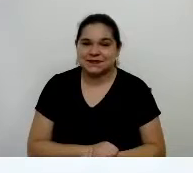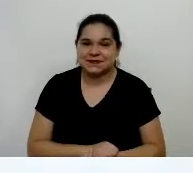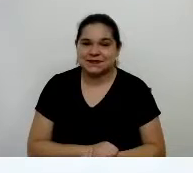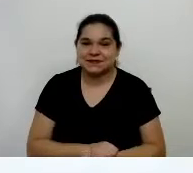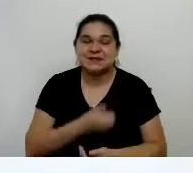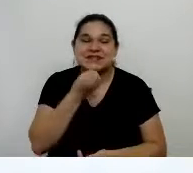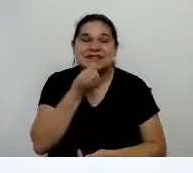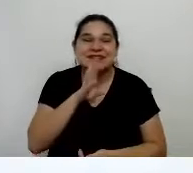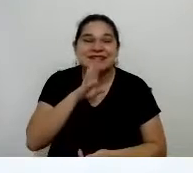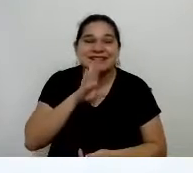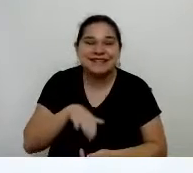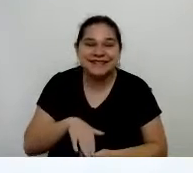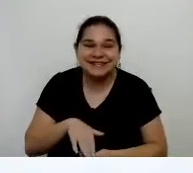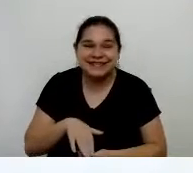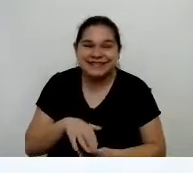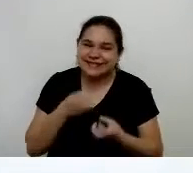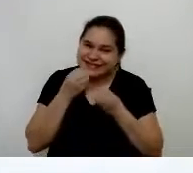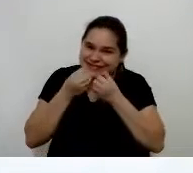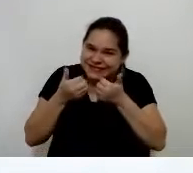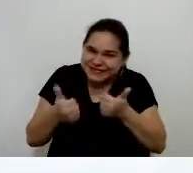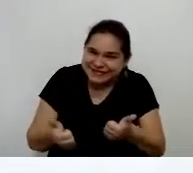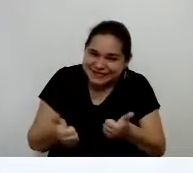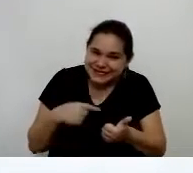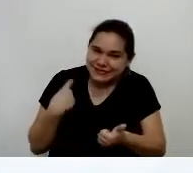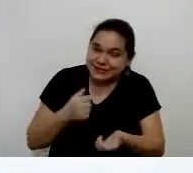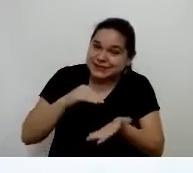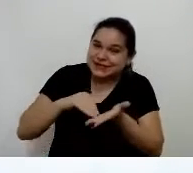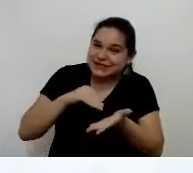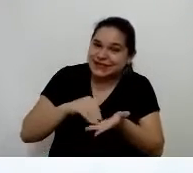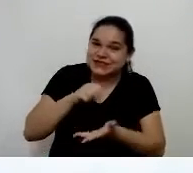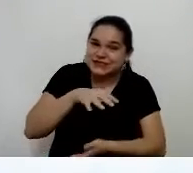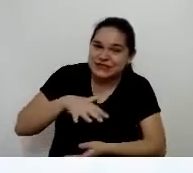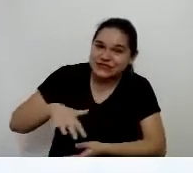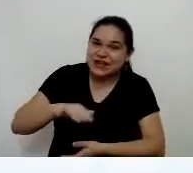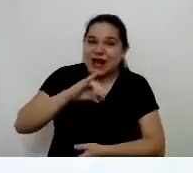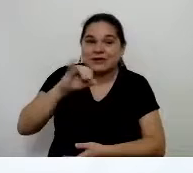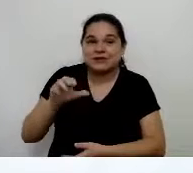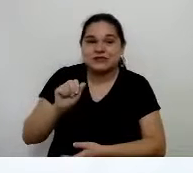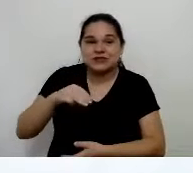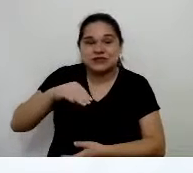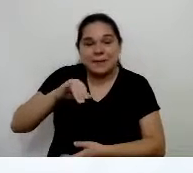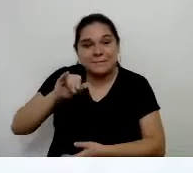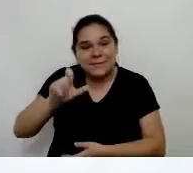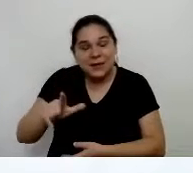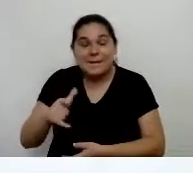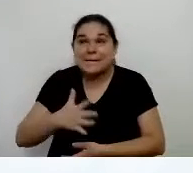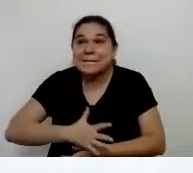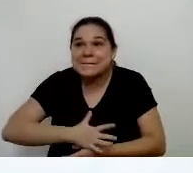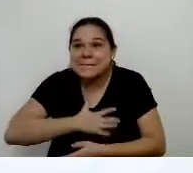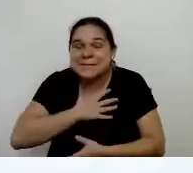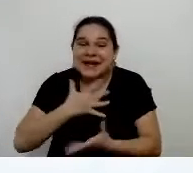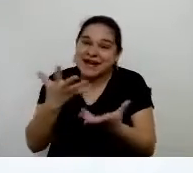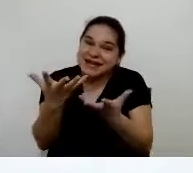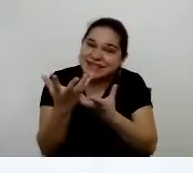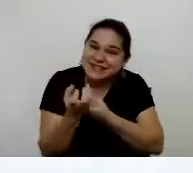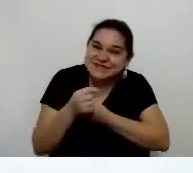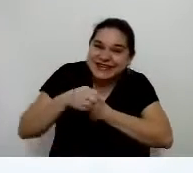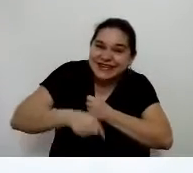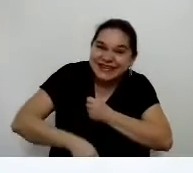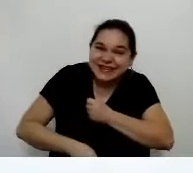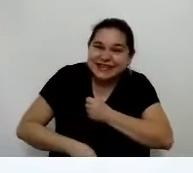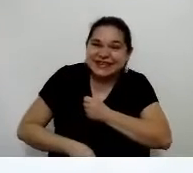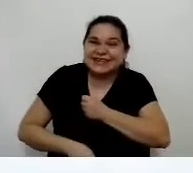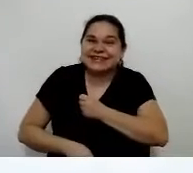Boa tarde, como está você, nosso secretário-geral Jamil Dávila, que prazer recebê-lo aqui pela primeira vez em 2021,